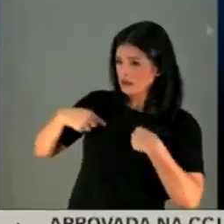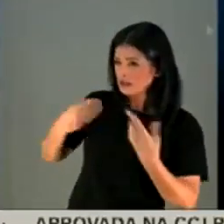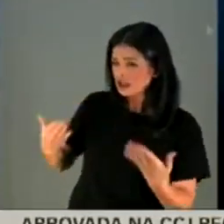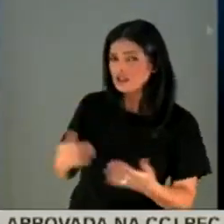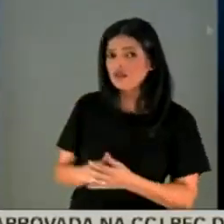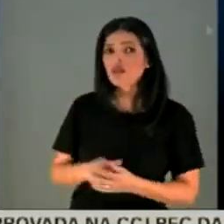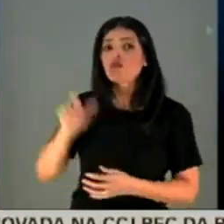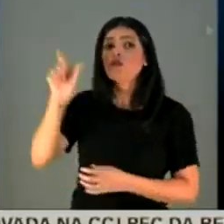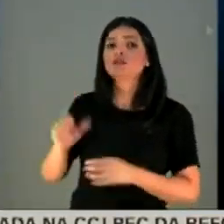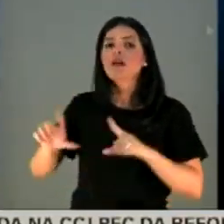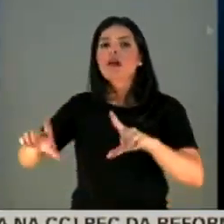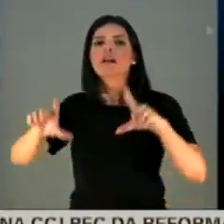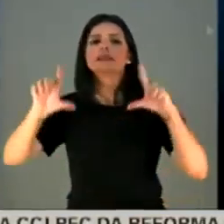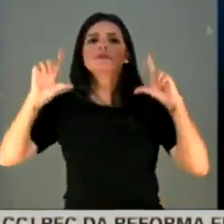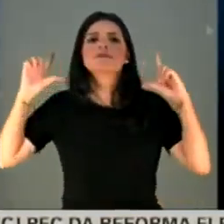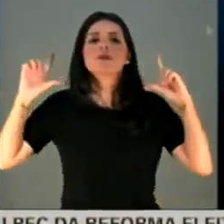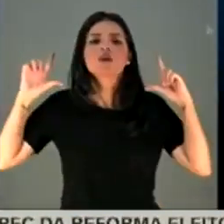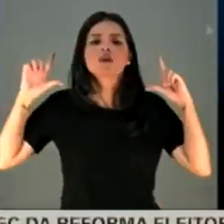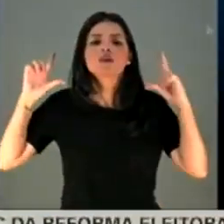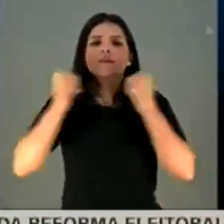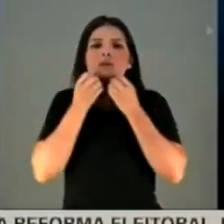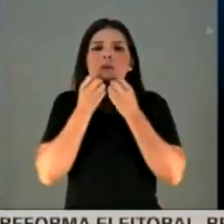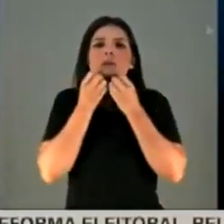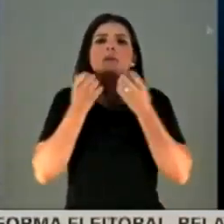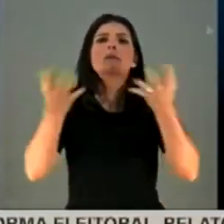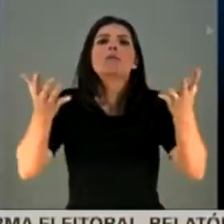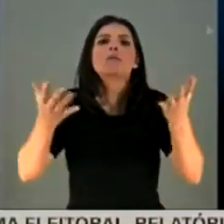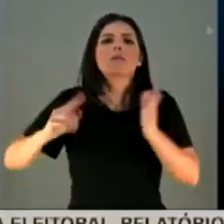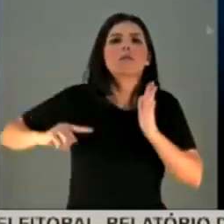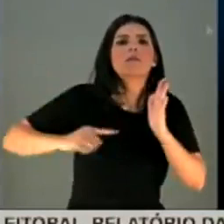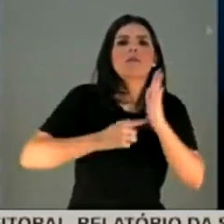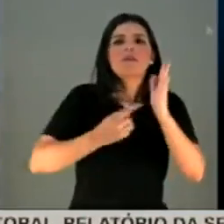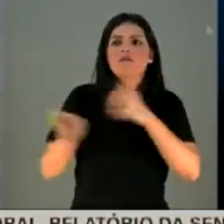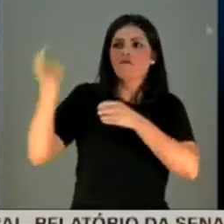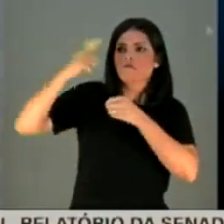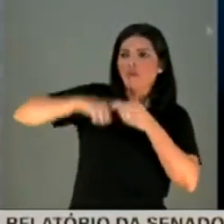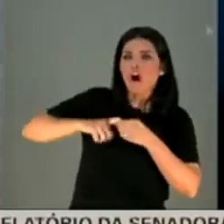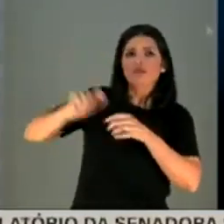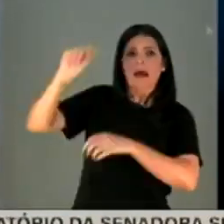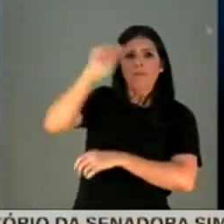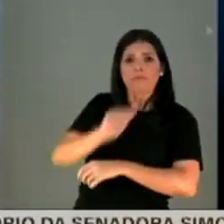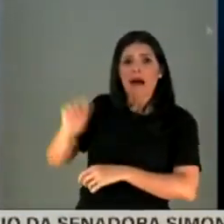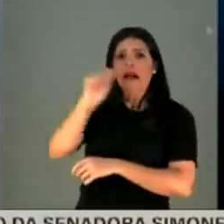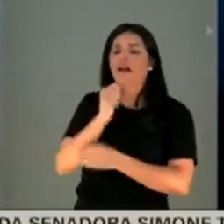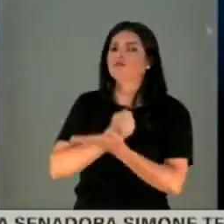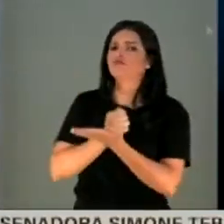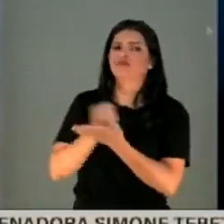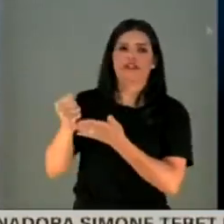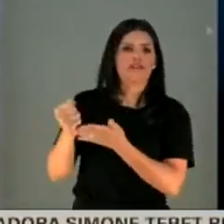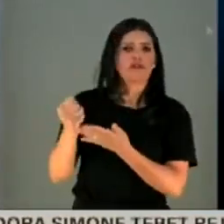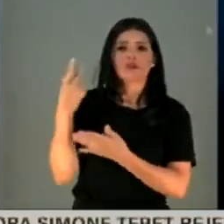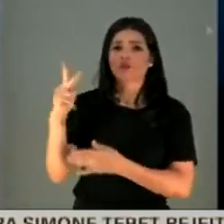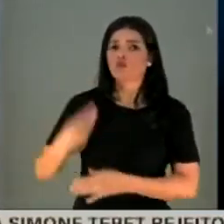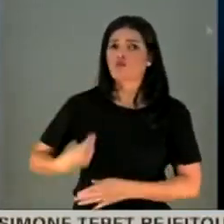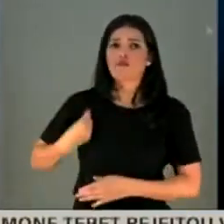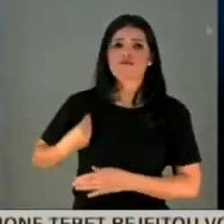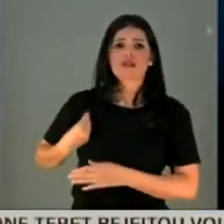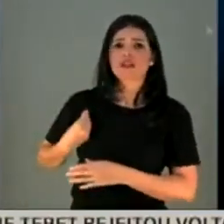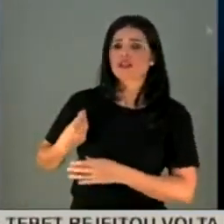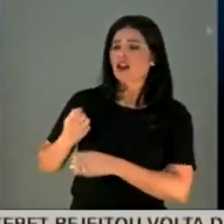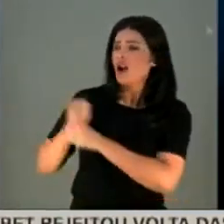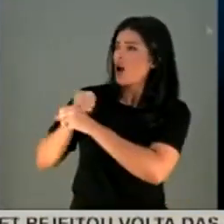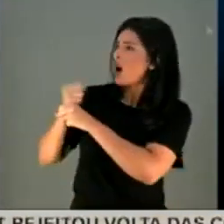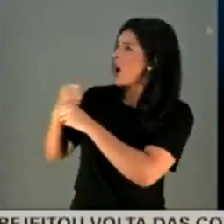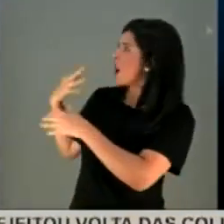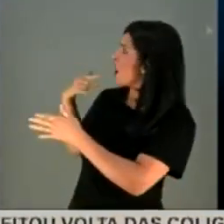Você se expôs de uma maneira que não tem volta. Você contou a sua vida, o que você construiu até